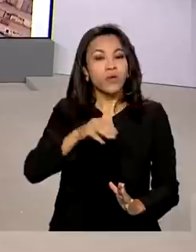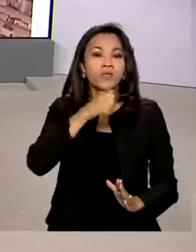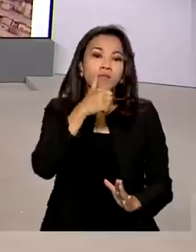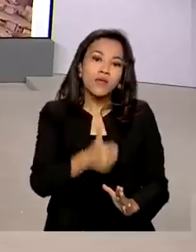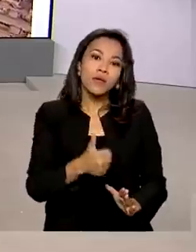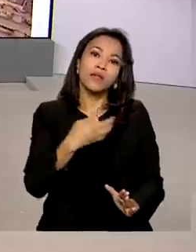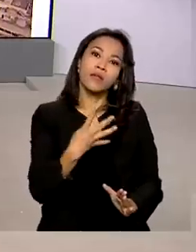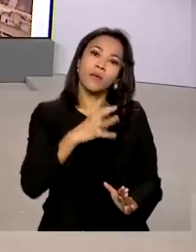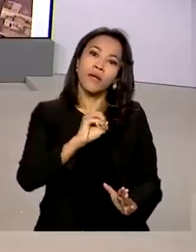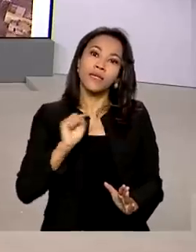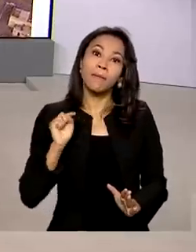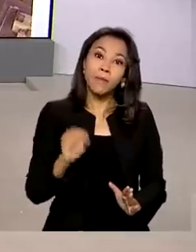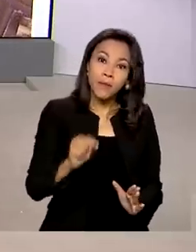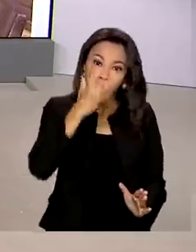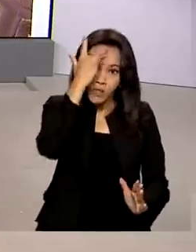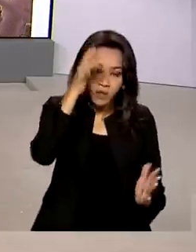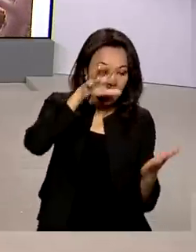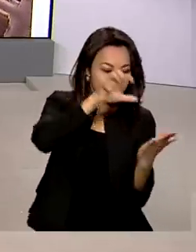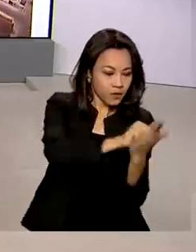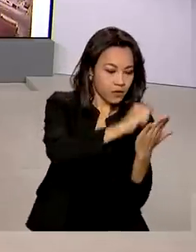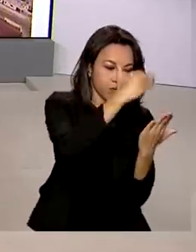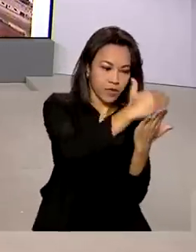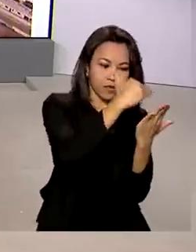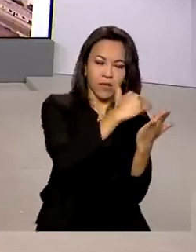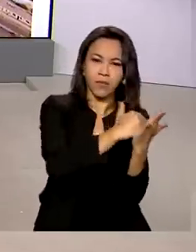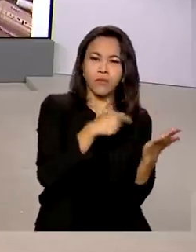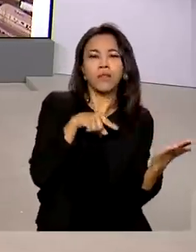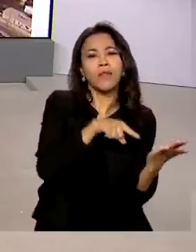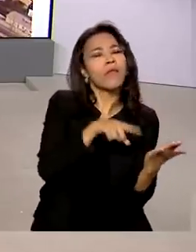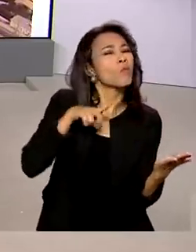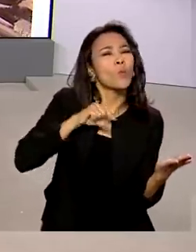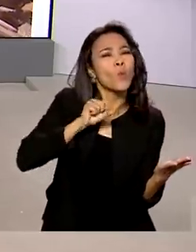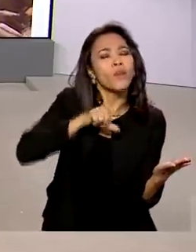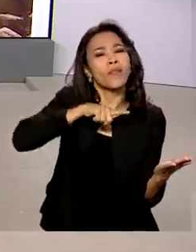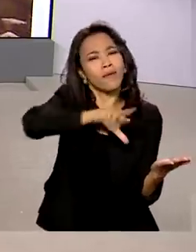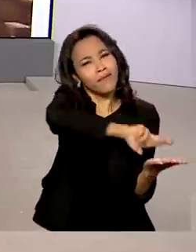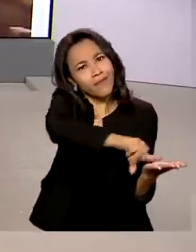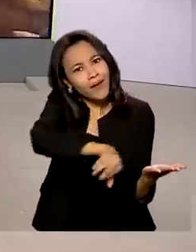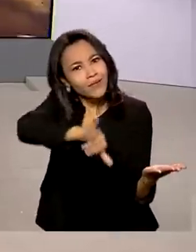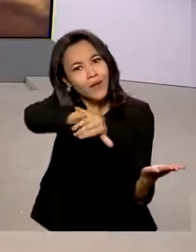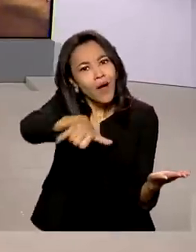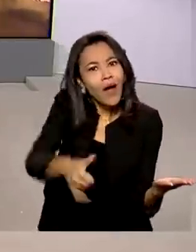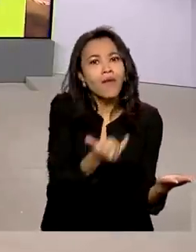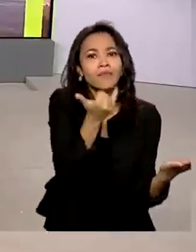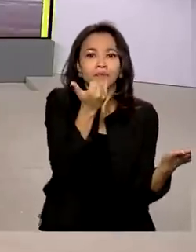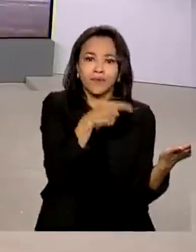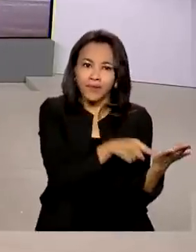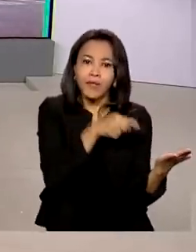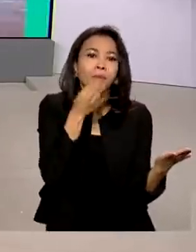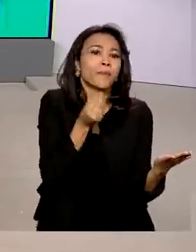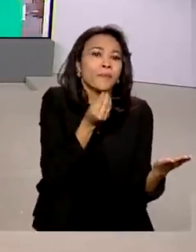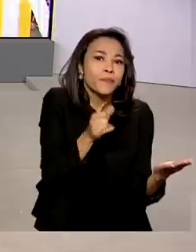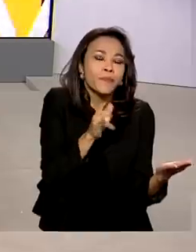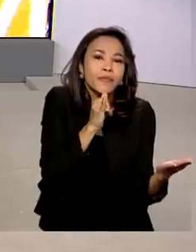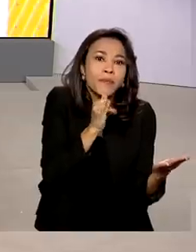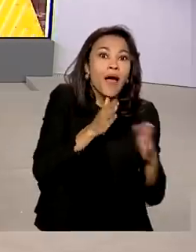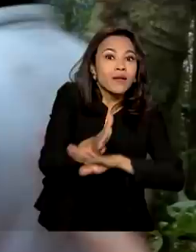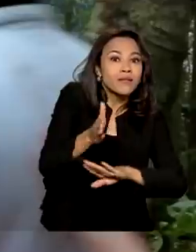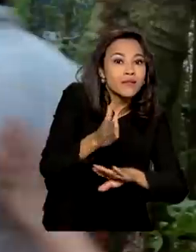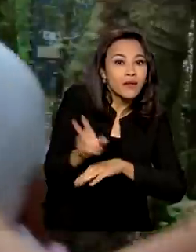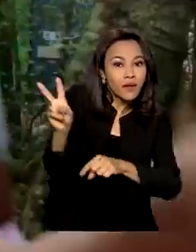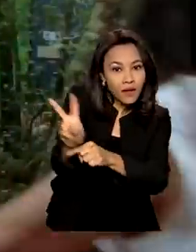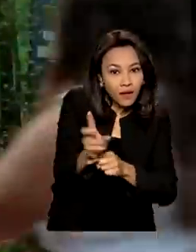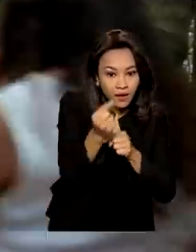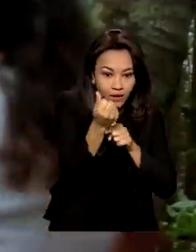mil cadastrados. O Cadastro garante diversas vantagens e oportunidades, como o acesso a financiamentos.